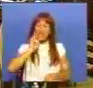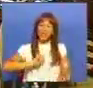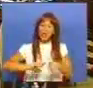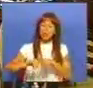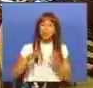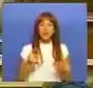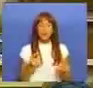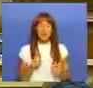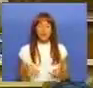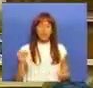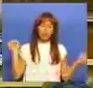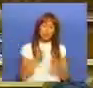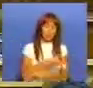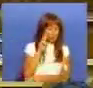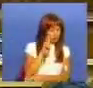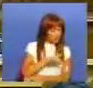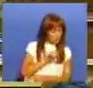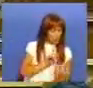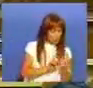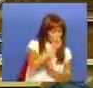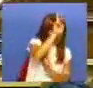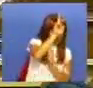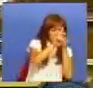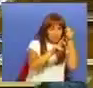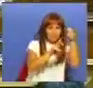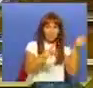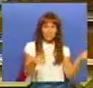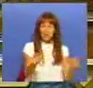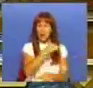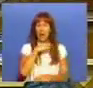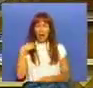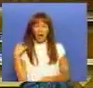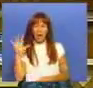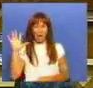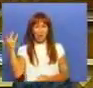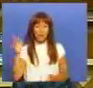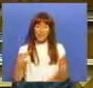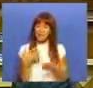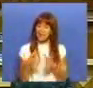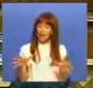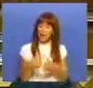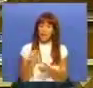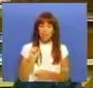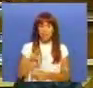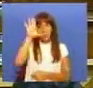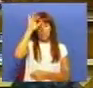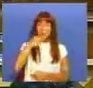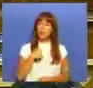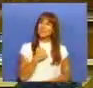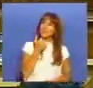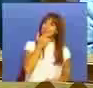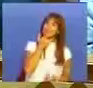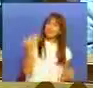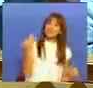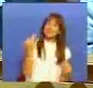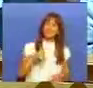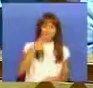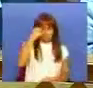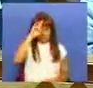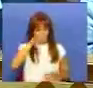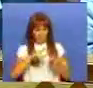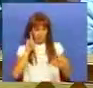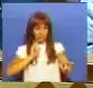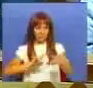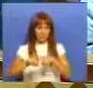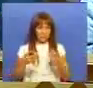Deputada pegou num jornal, viu uma seta para cima, é tão raro isso acontecer para a equipa da educação que se encantou, mas engana-se, Sra.